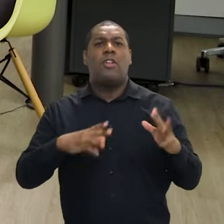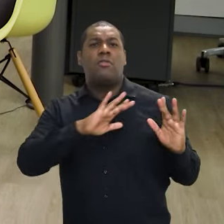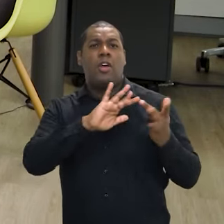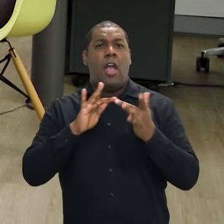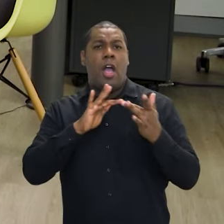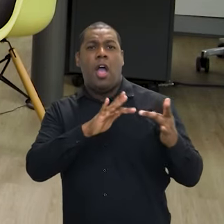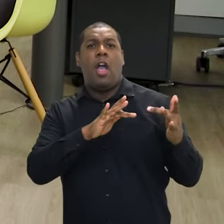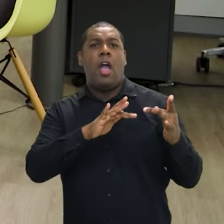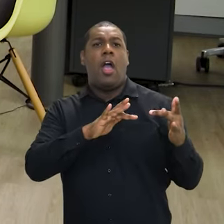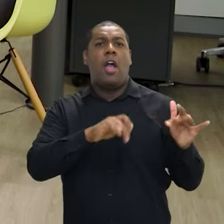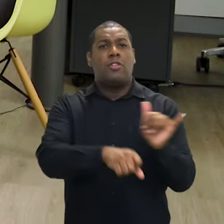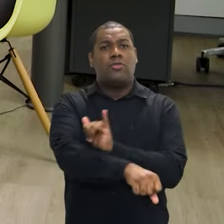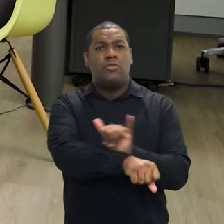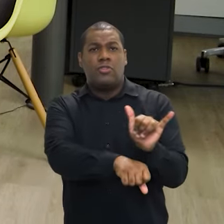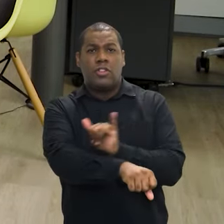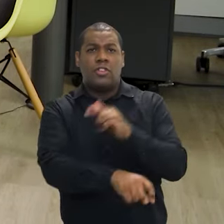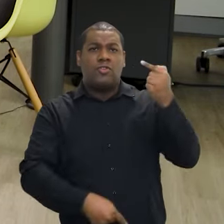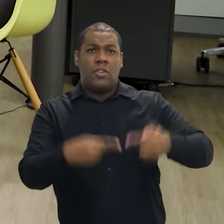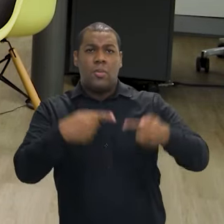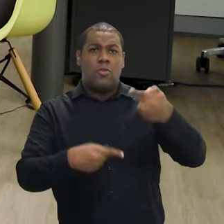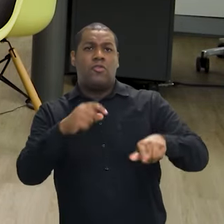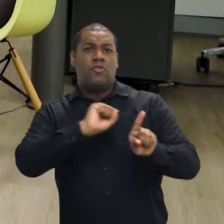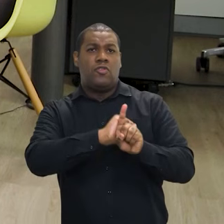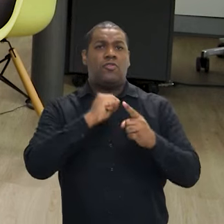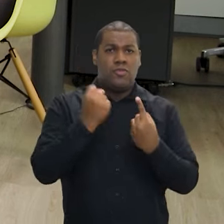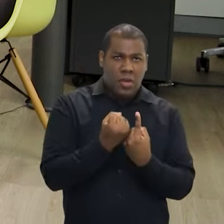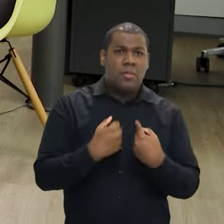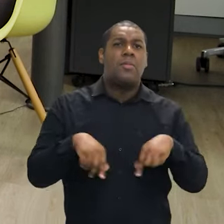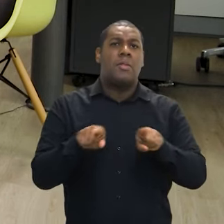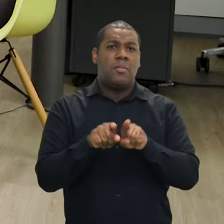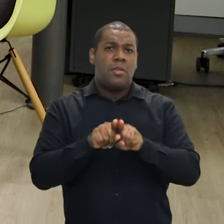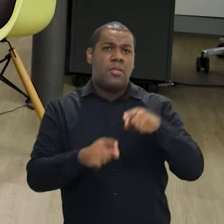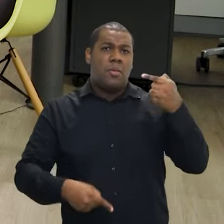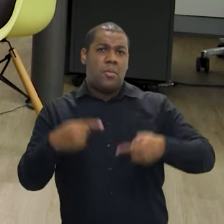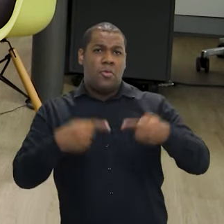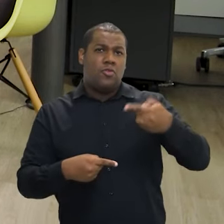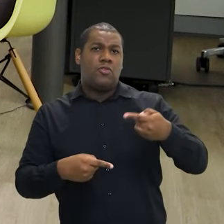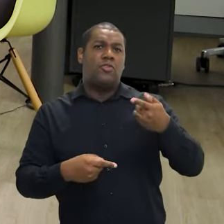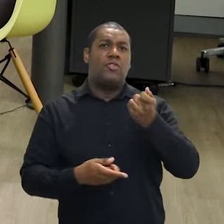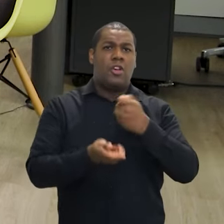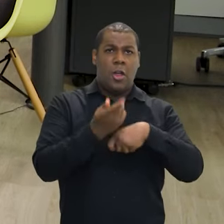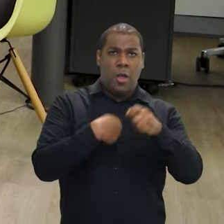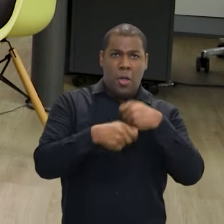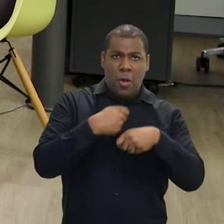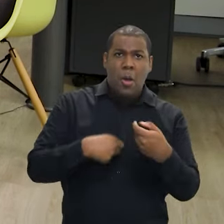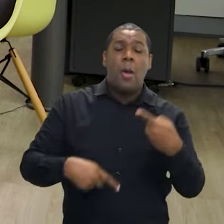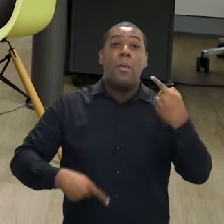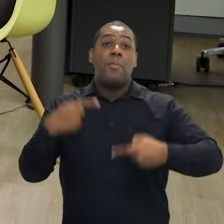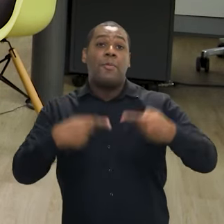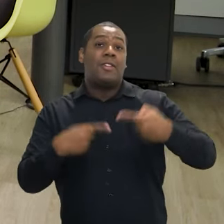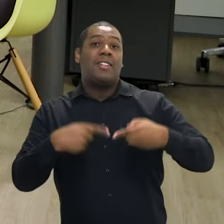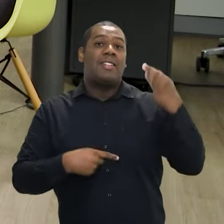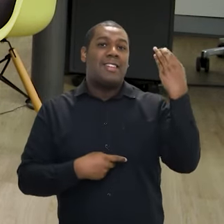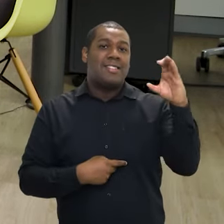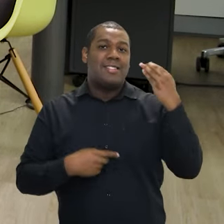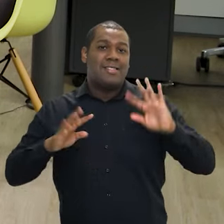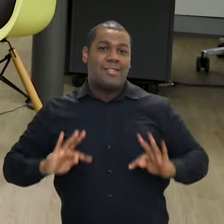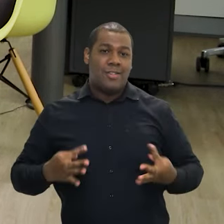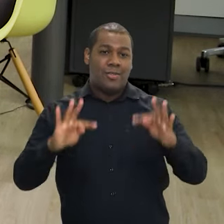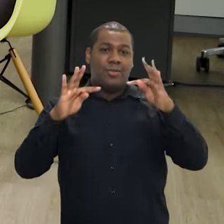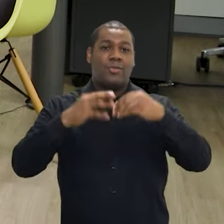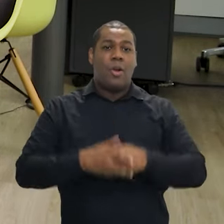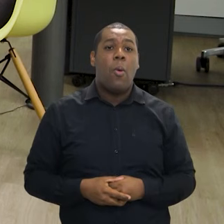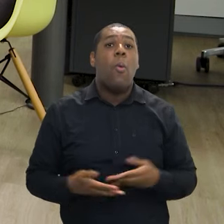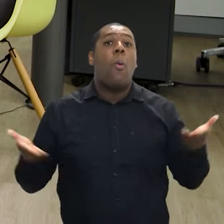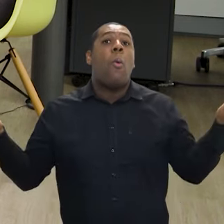articulador das diversas políticas sociais, das políticas também econômicas, das políticas de ciência e tecnologia